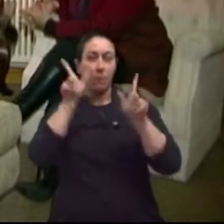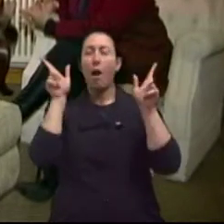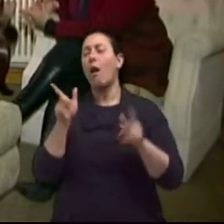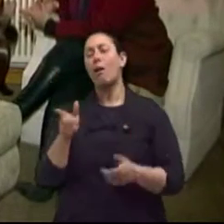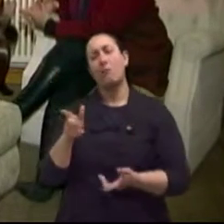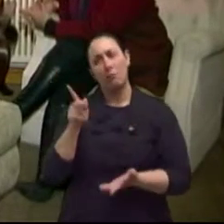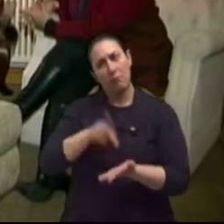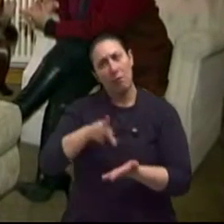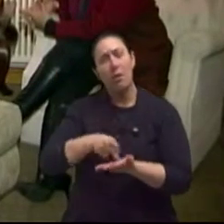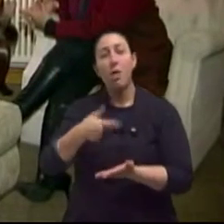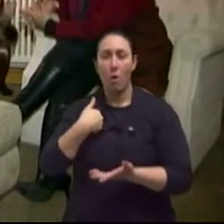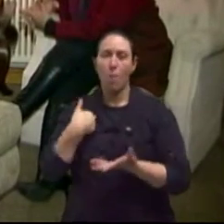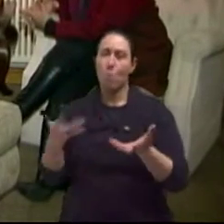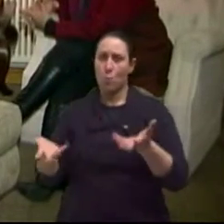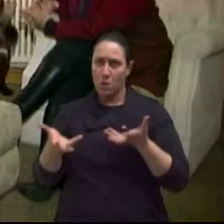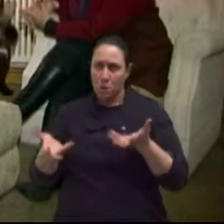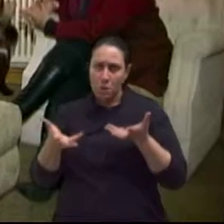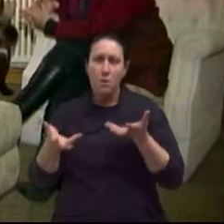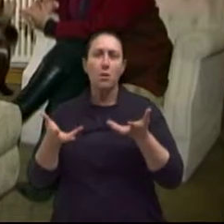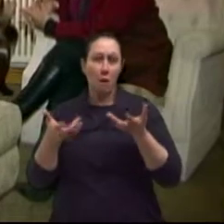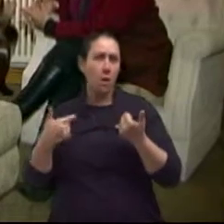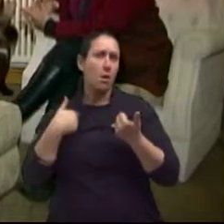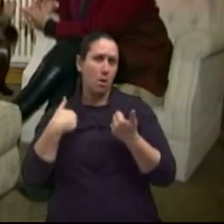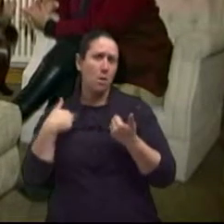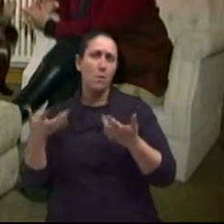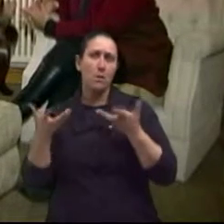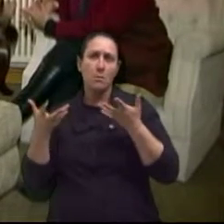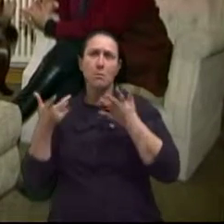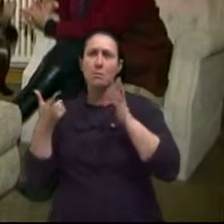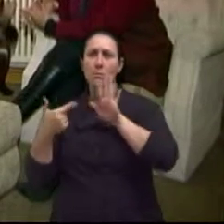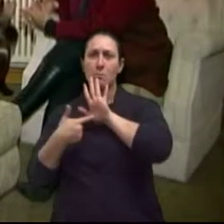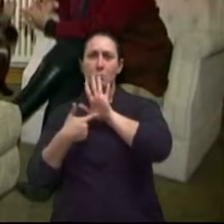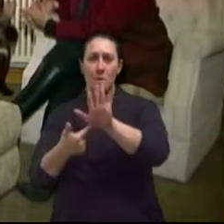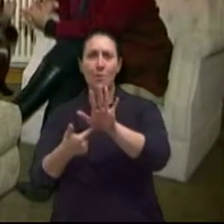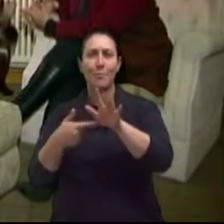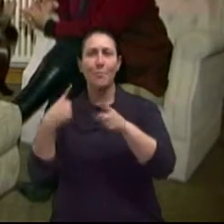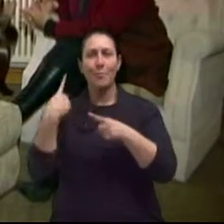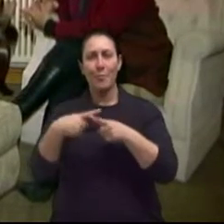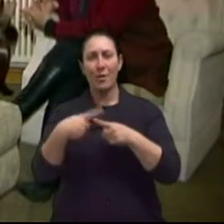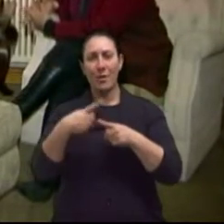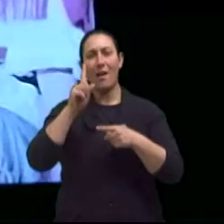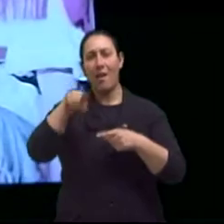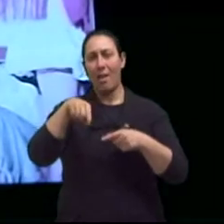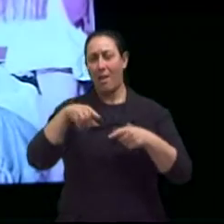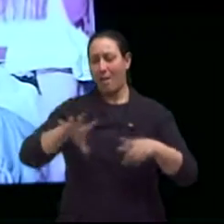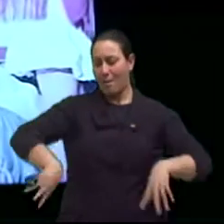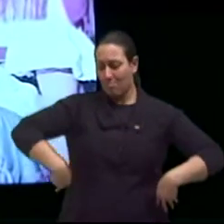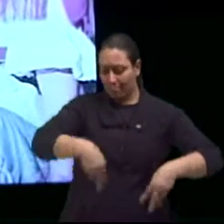inaugurar, olha aqui, era o Chiripá.